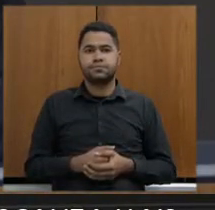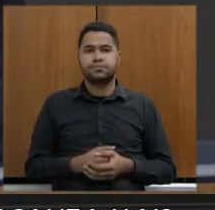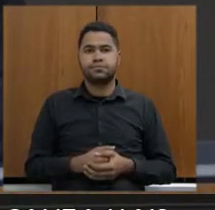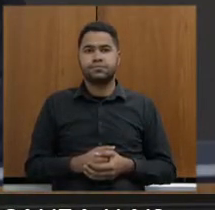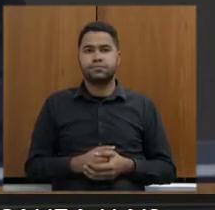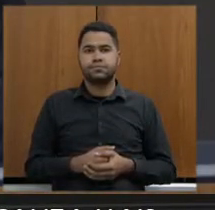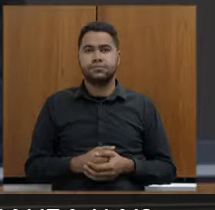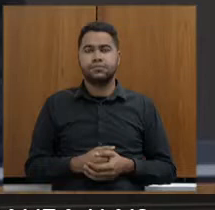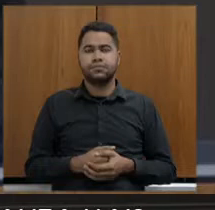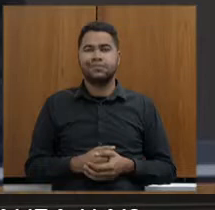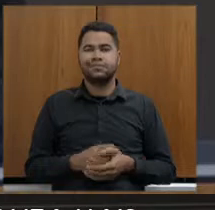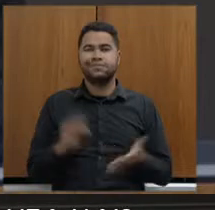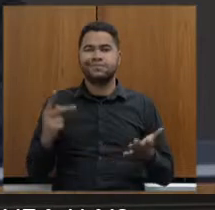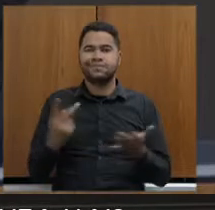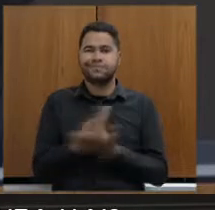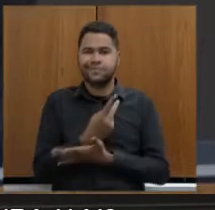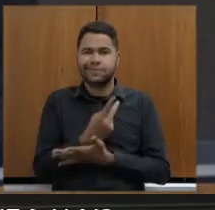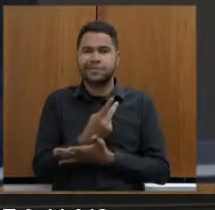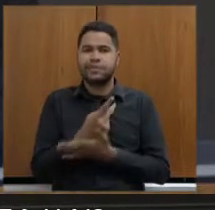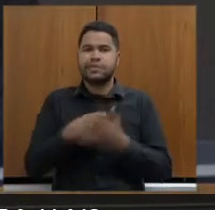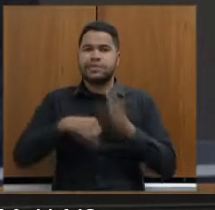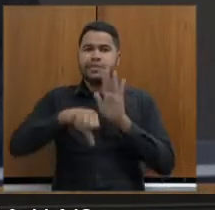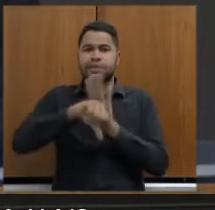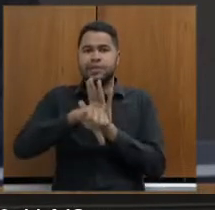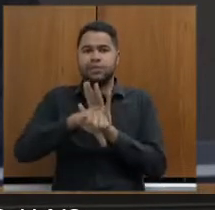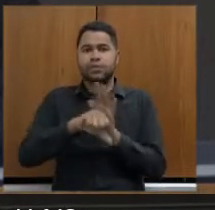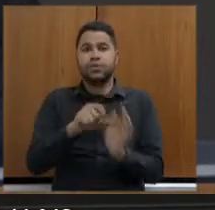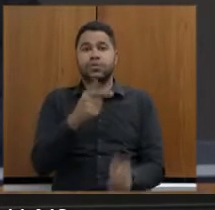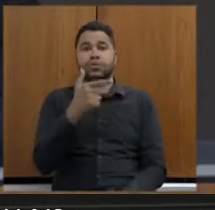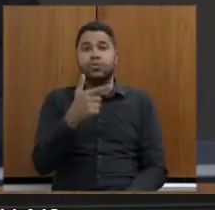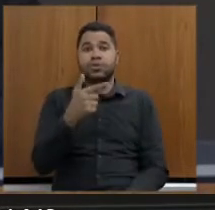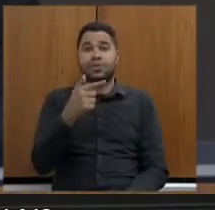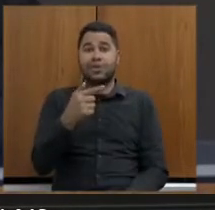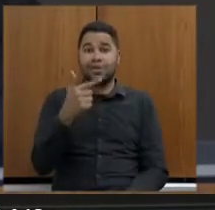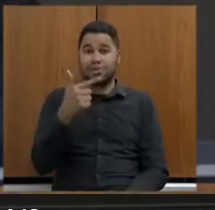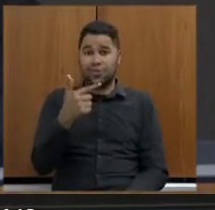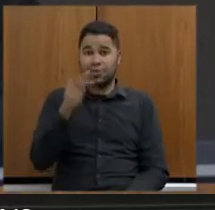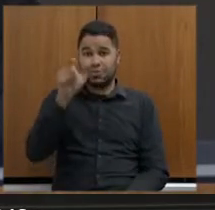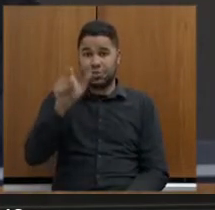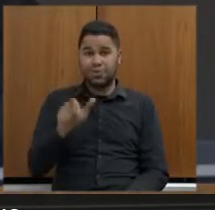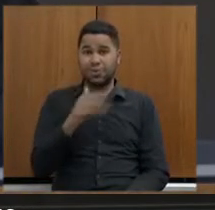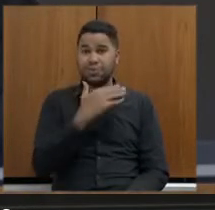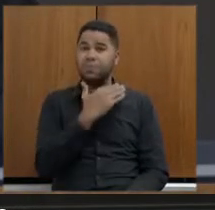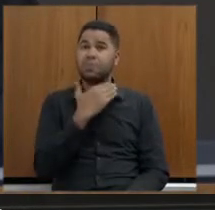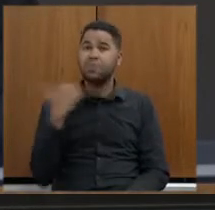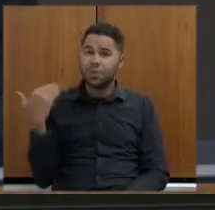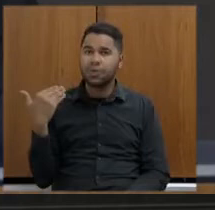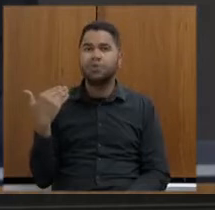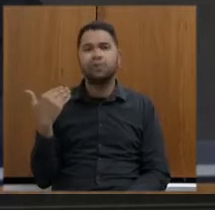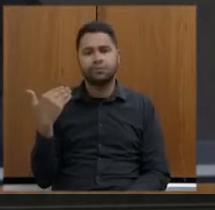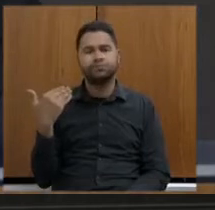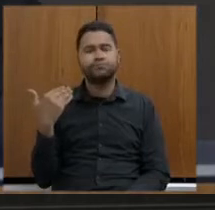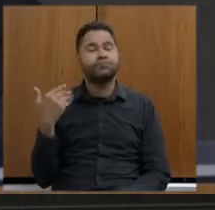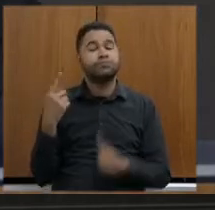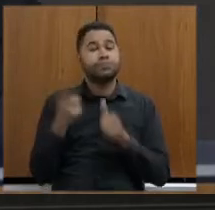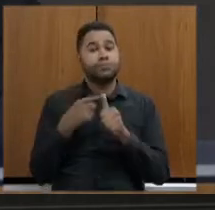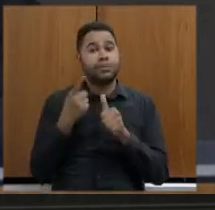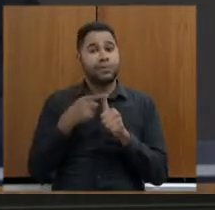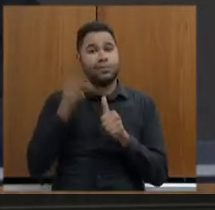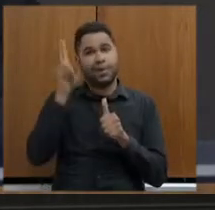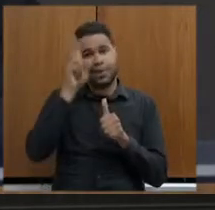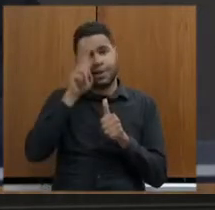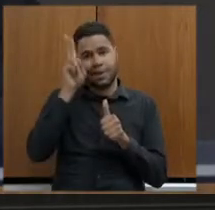Essa tragédia, crime, seifou 272 vidas, antes de tudo a gente tem que lembrar